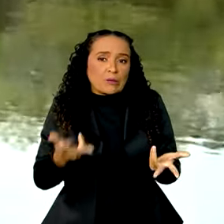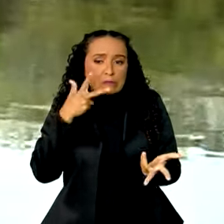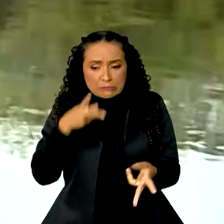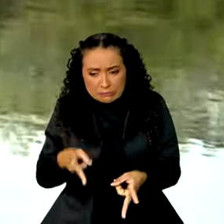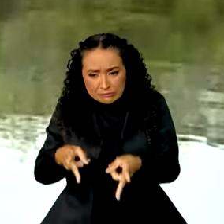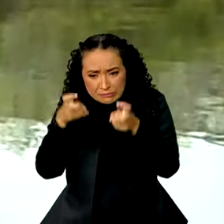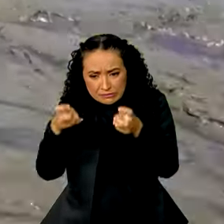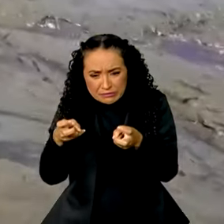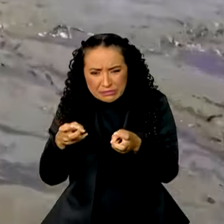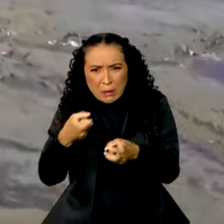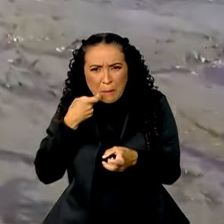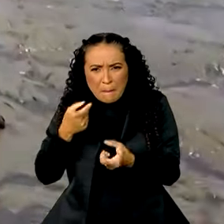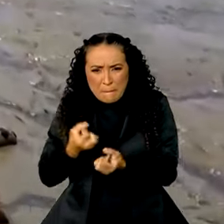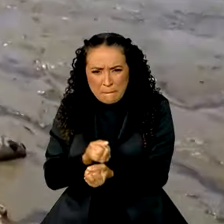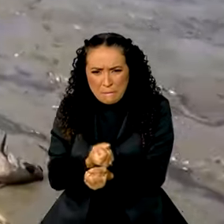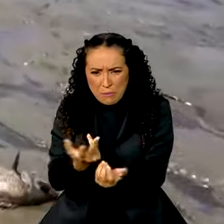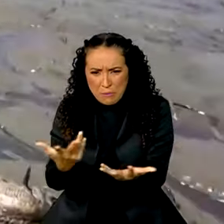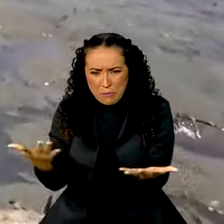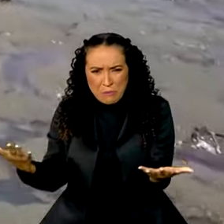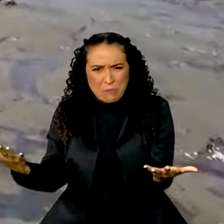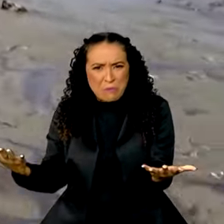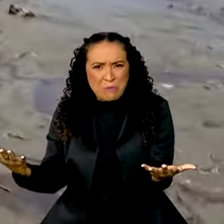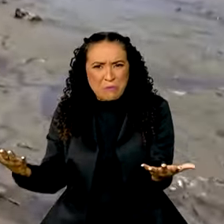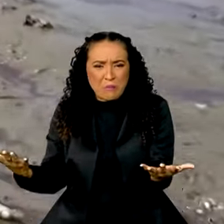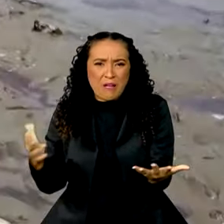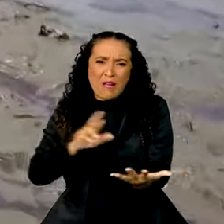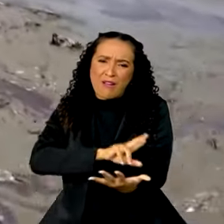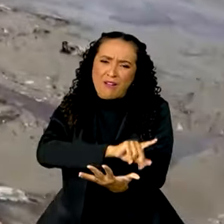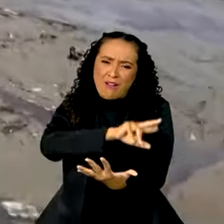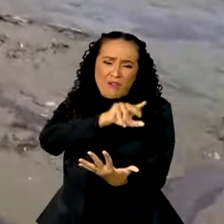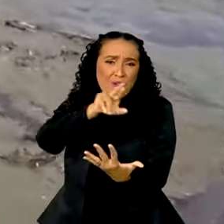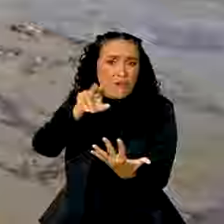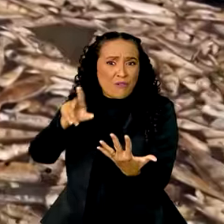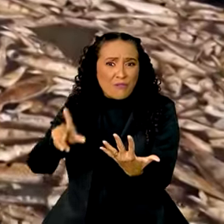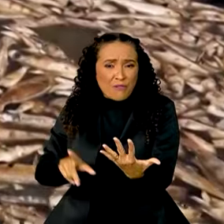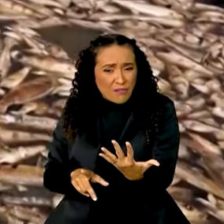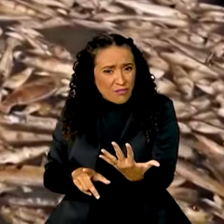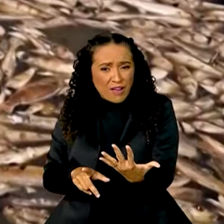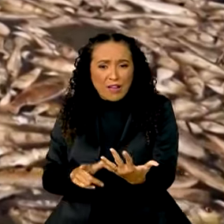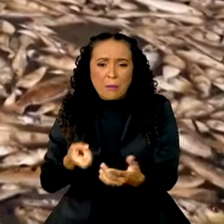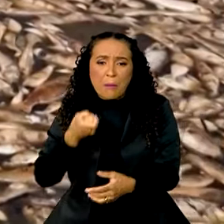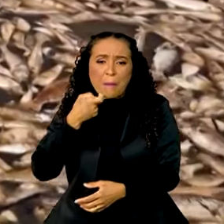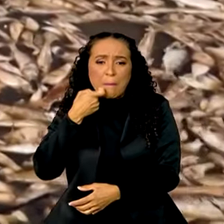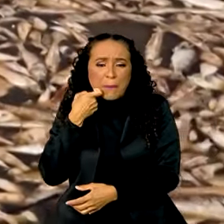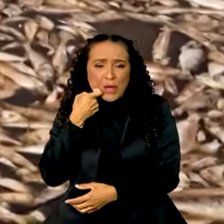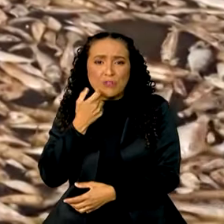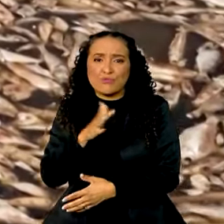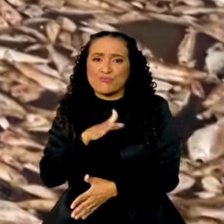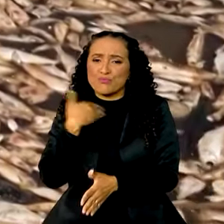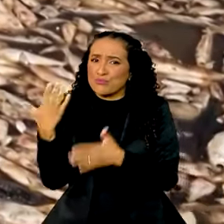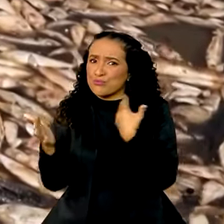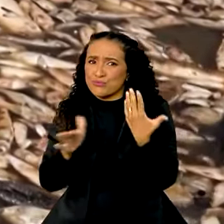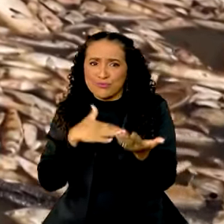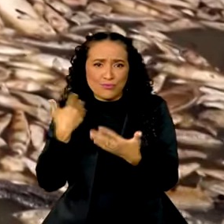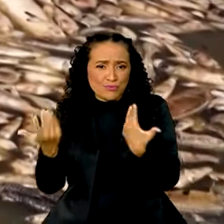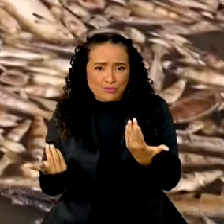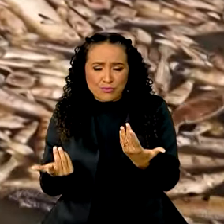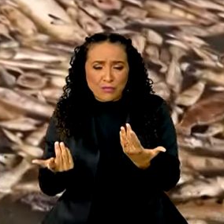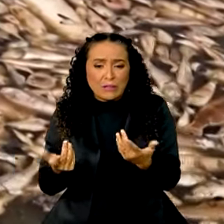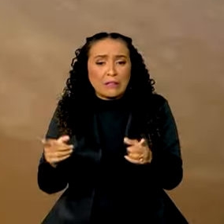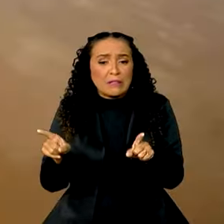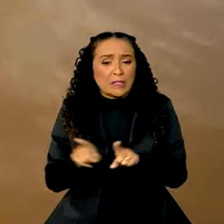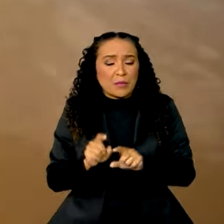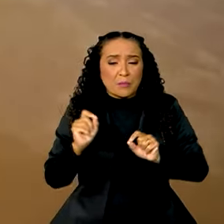aqueles horror de peixe, matrichão, curimatã, tucunaré, jaraqui, cará, traíra, tudo morrendo e até